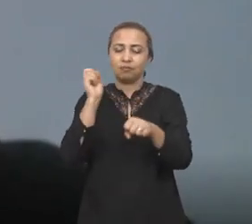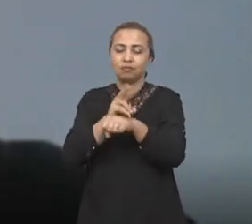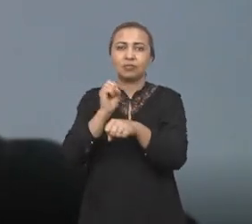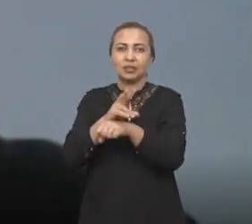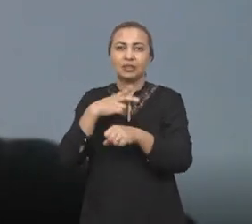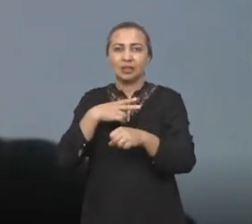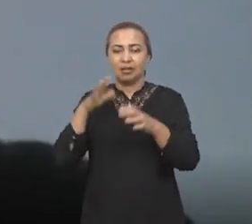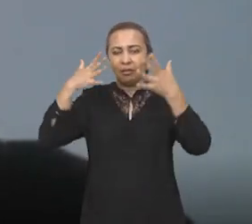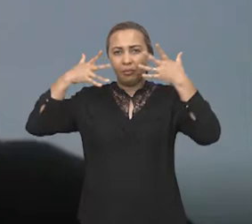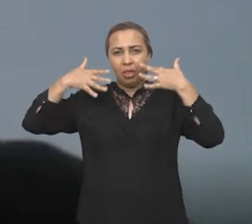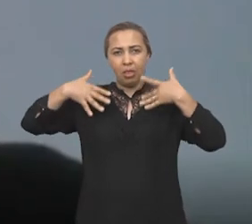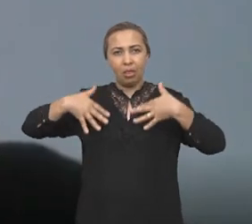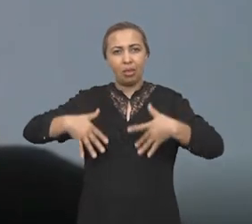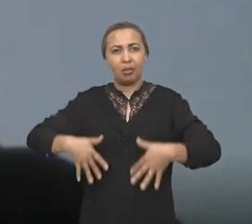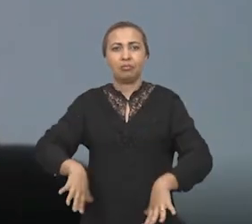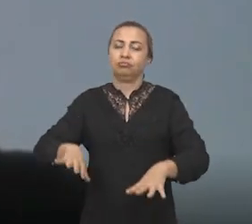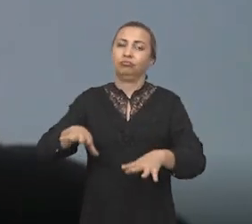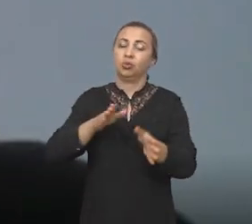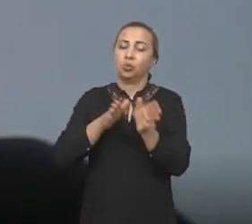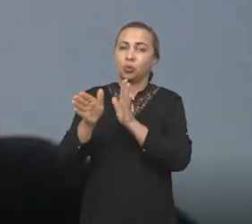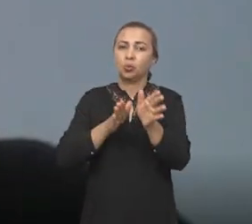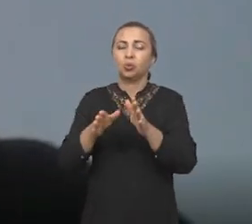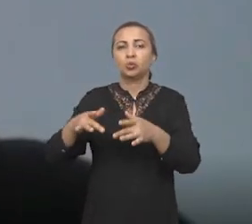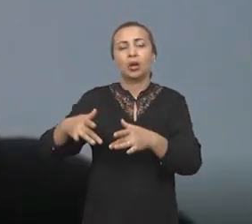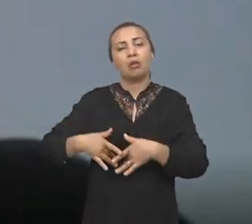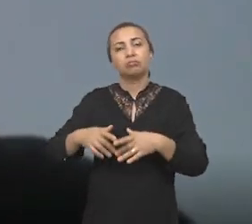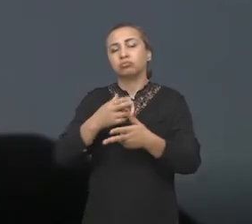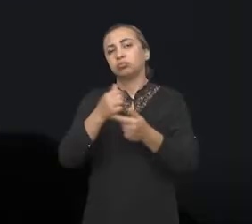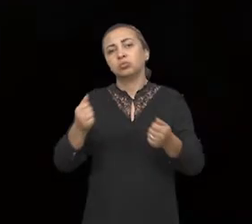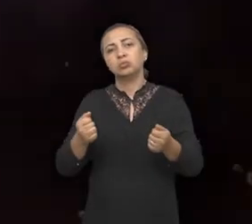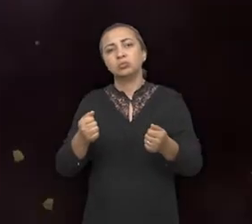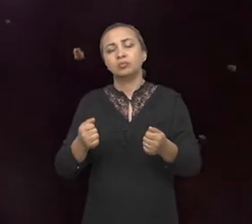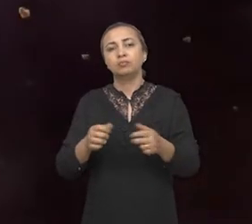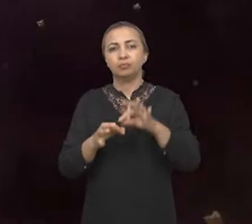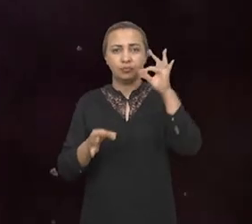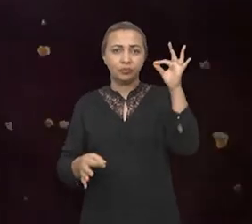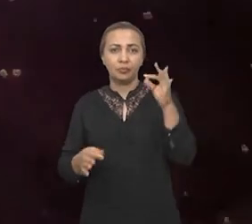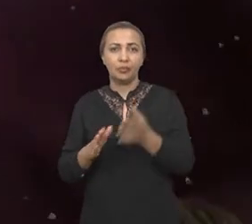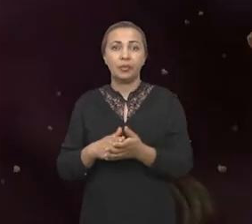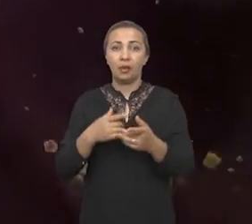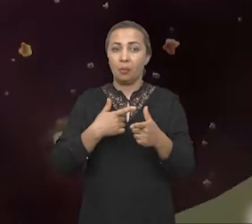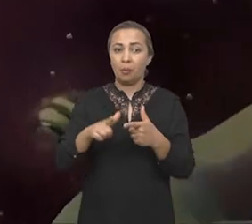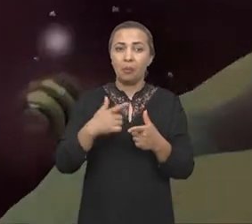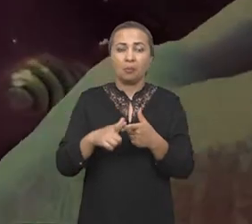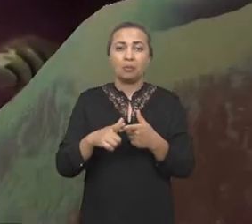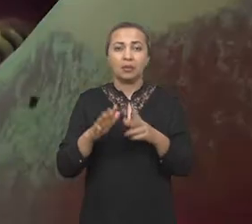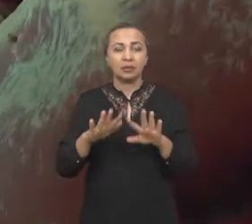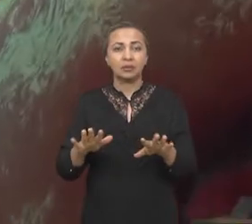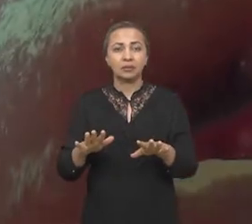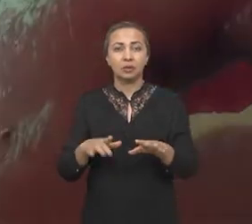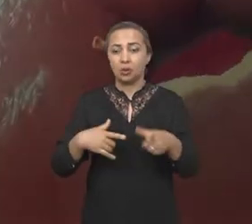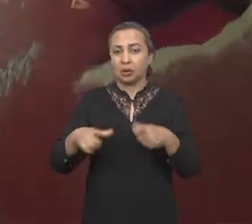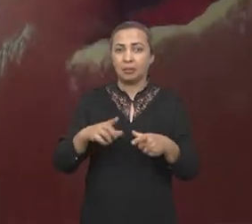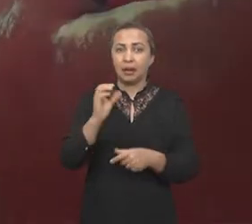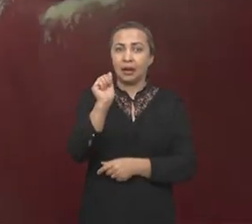vírus, ele acaba tomando conta, né, e agredindo outros órgãos a longa distância. A ação dele com a produção elevada, por